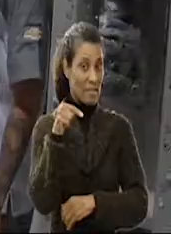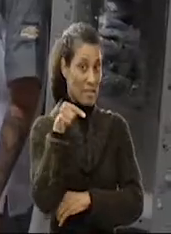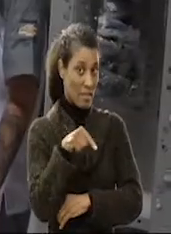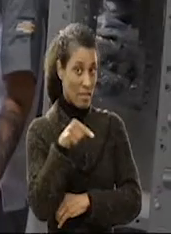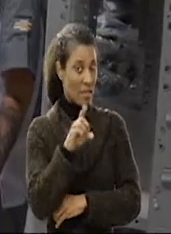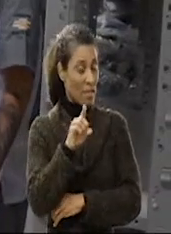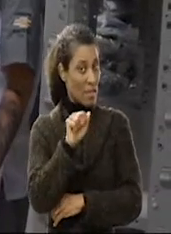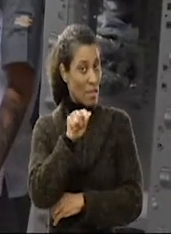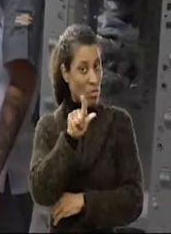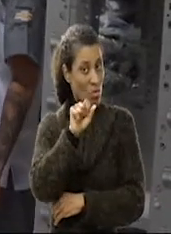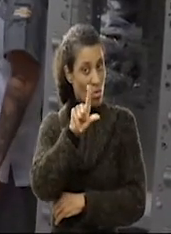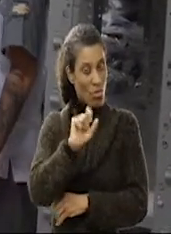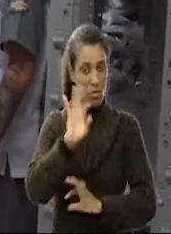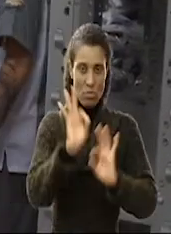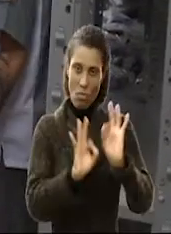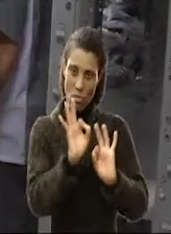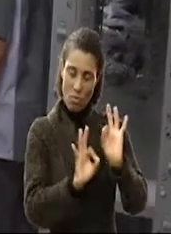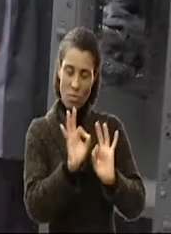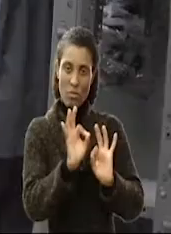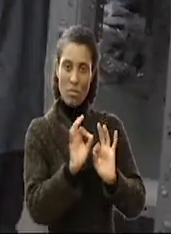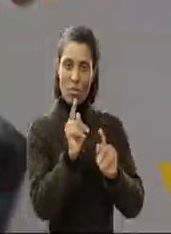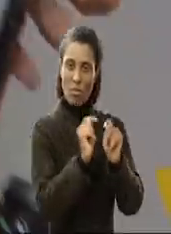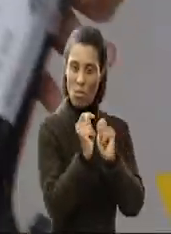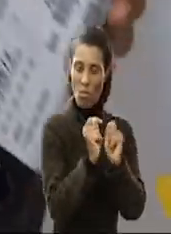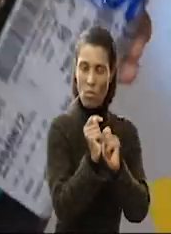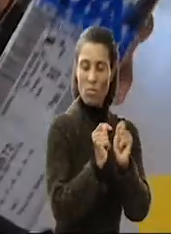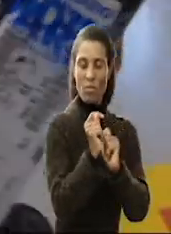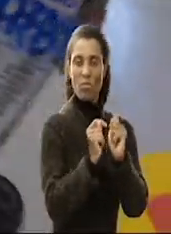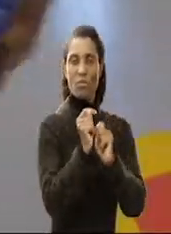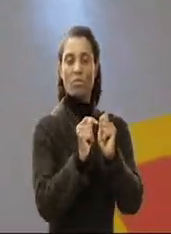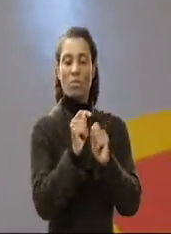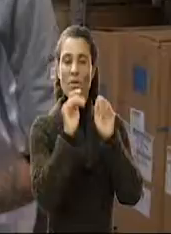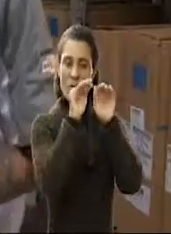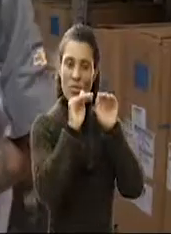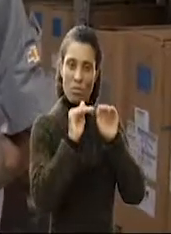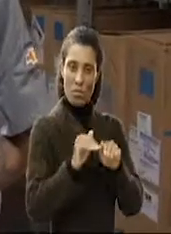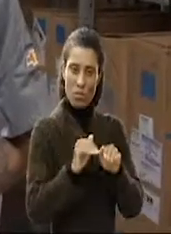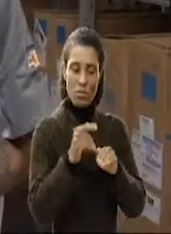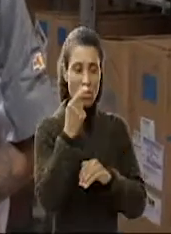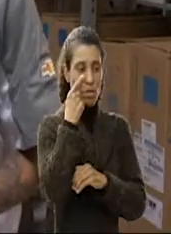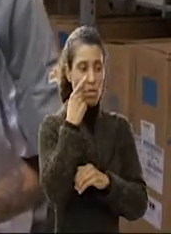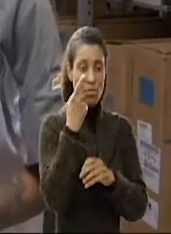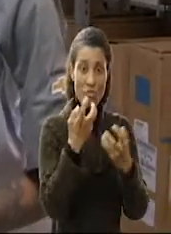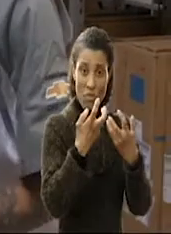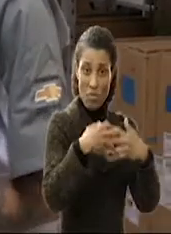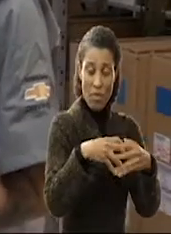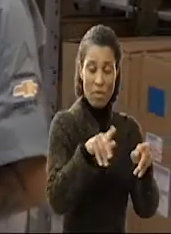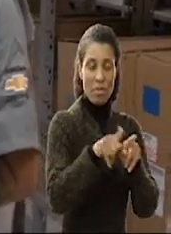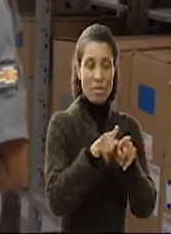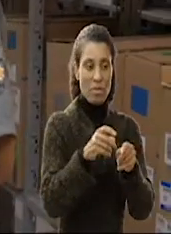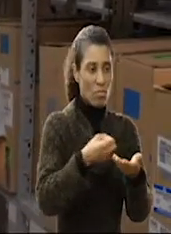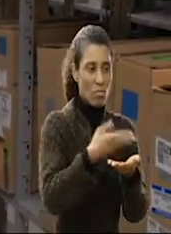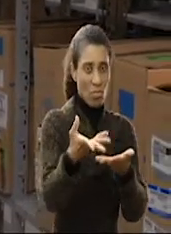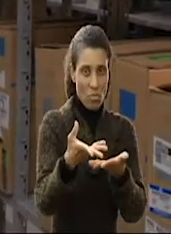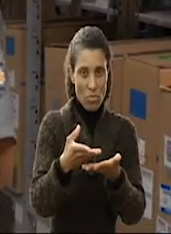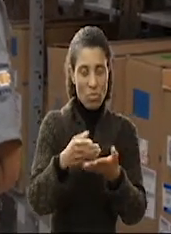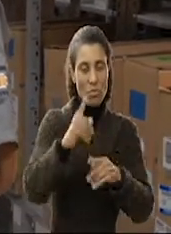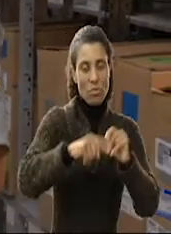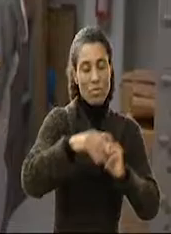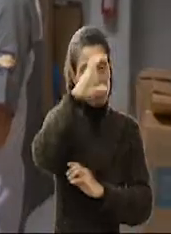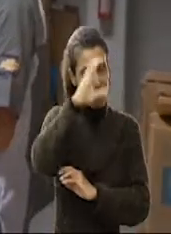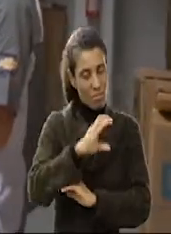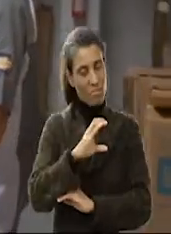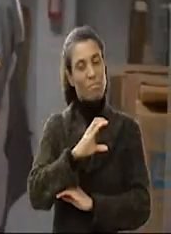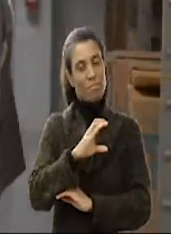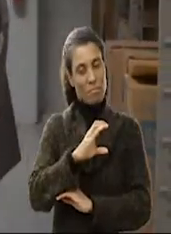É aqui que Douglas controla o estoque, revisa as peças e distribui pedidos de clientes e de outras